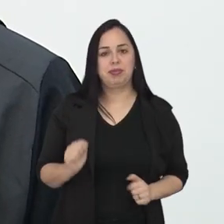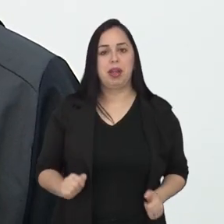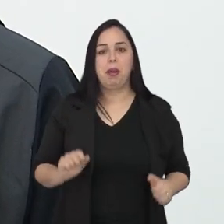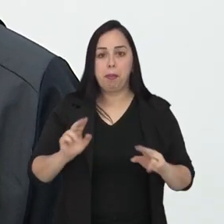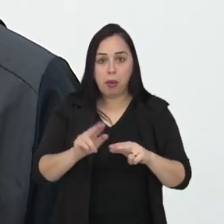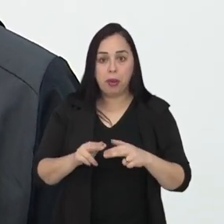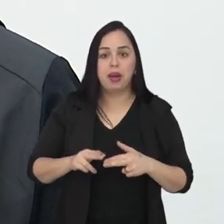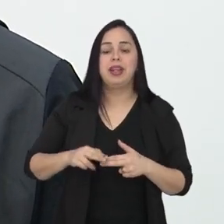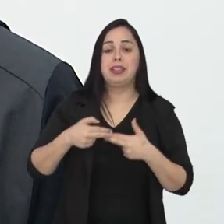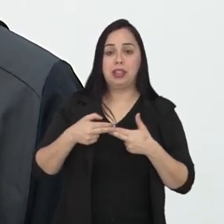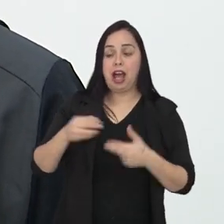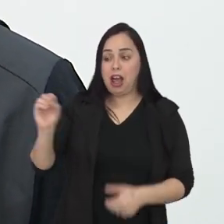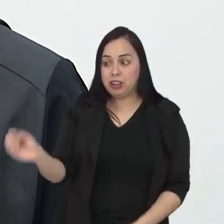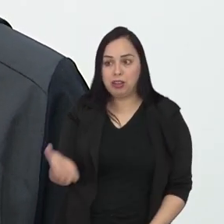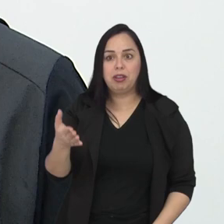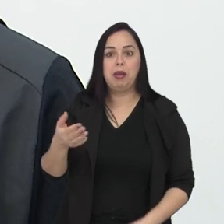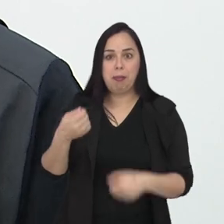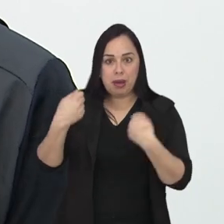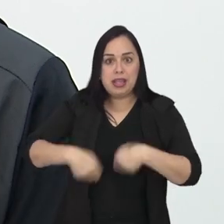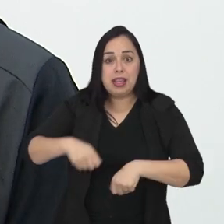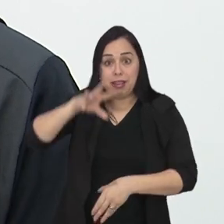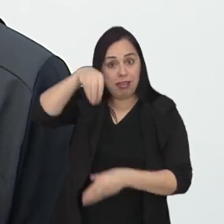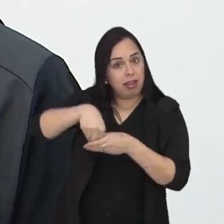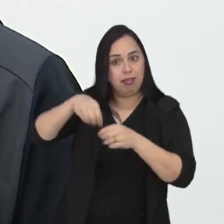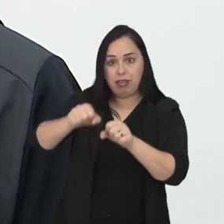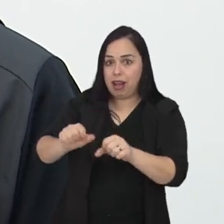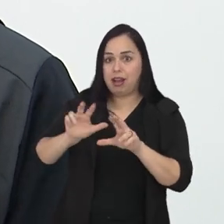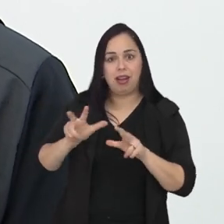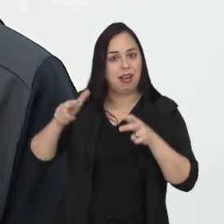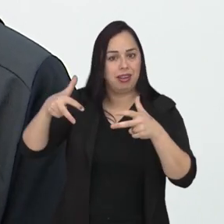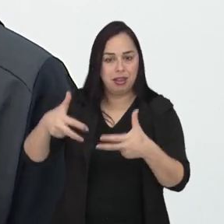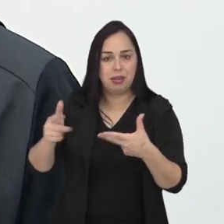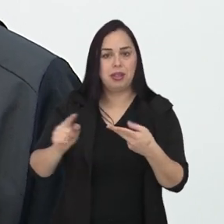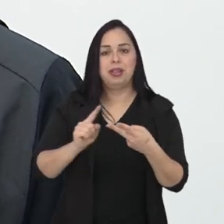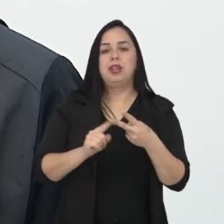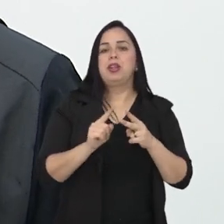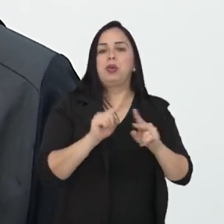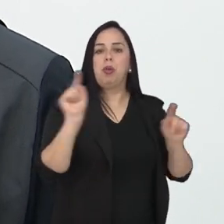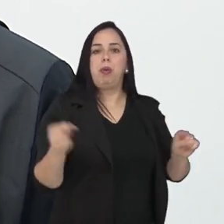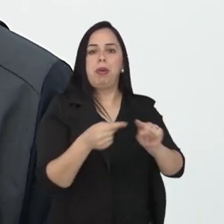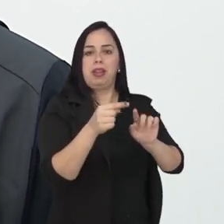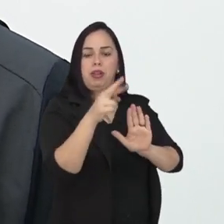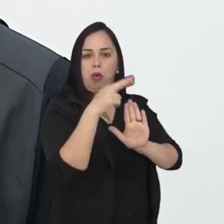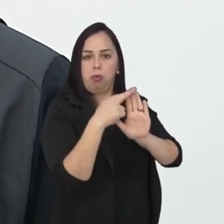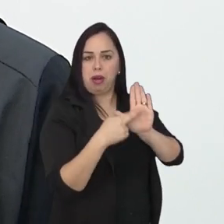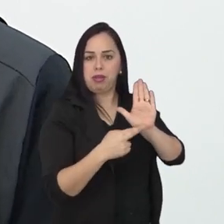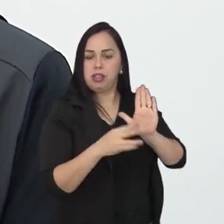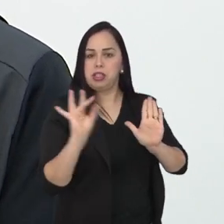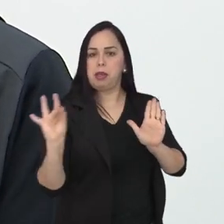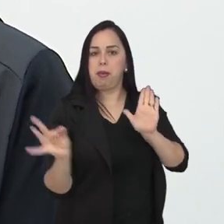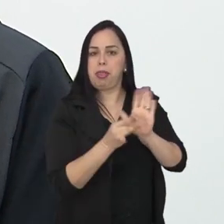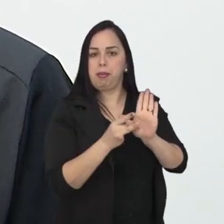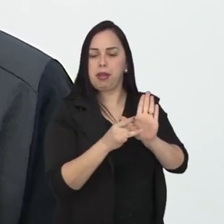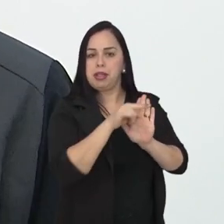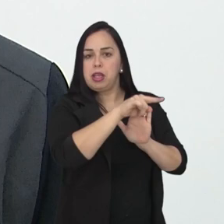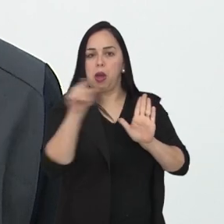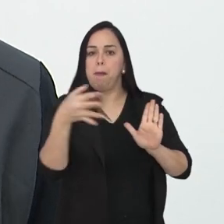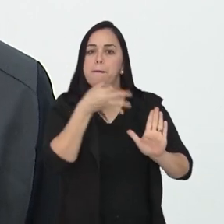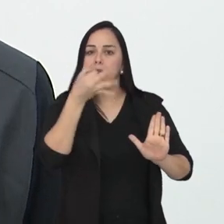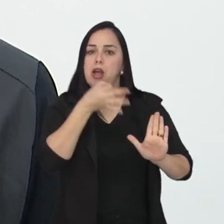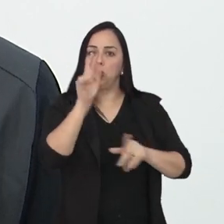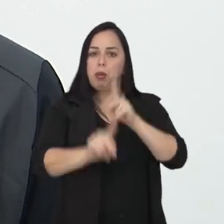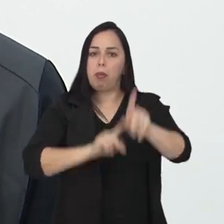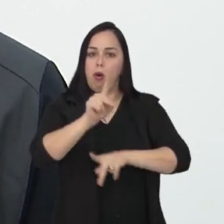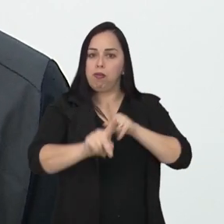inovadora, então essa inovação também precisa estar aqui dentro do legislativo, dentro do regime que nós chamamos de transparência e de